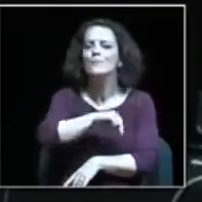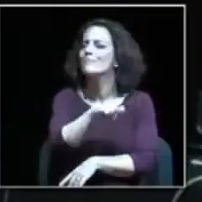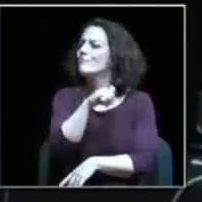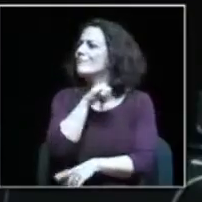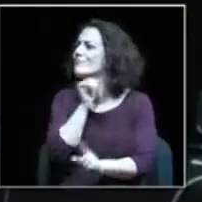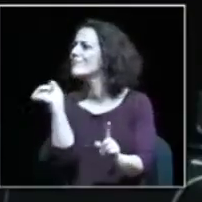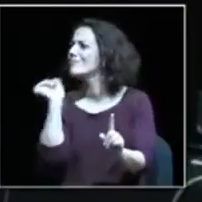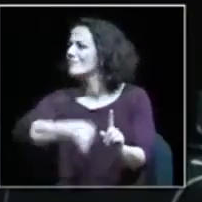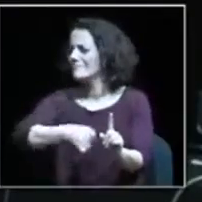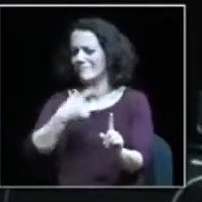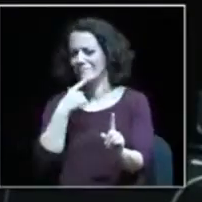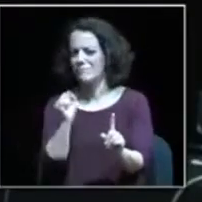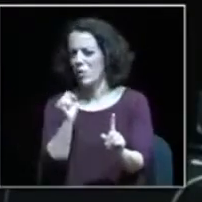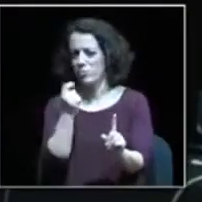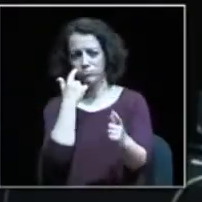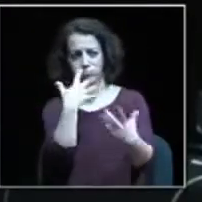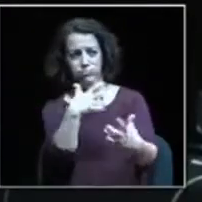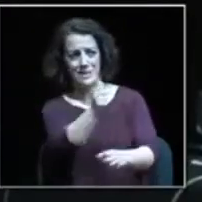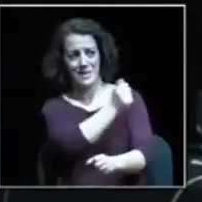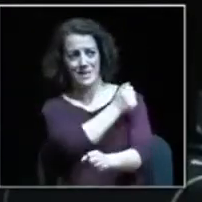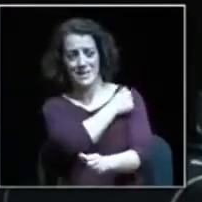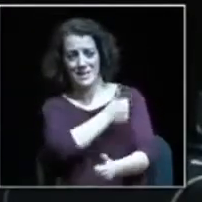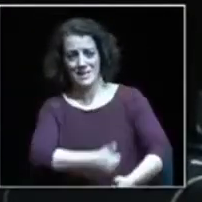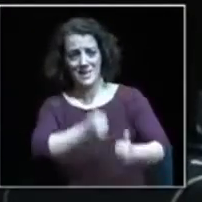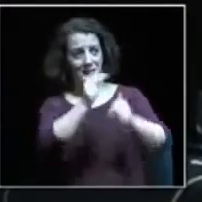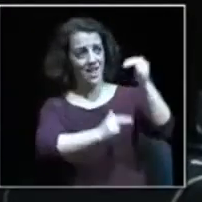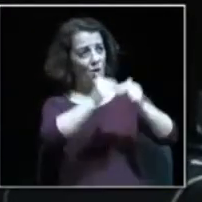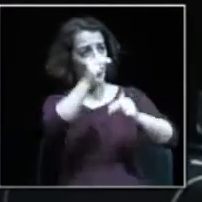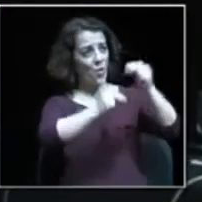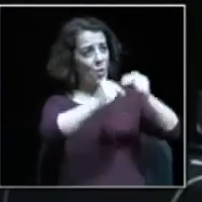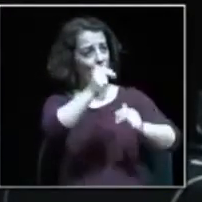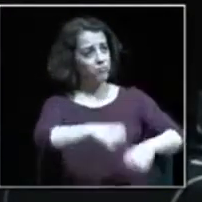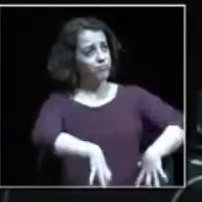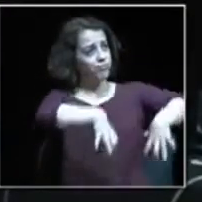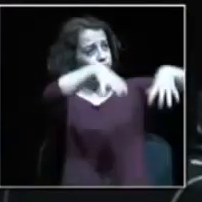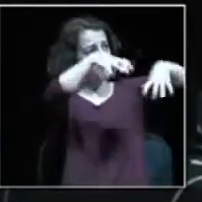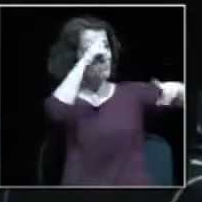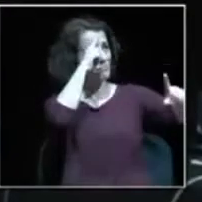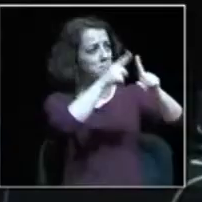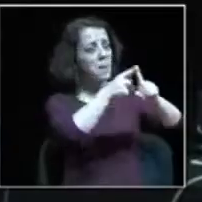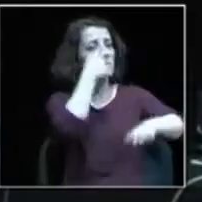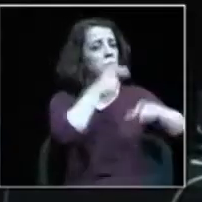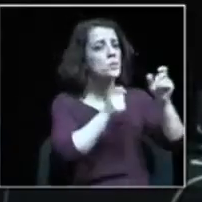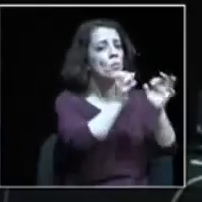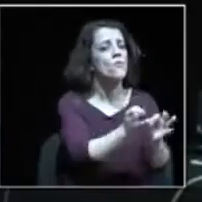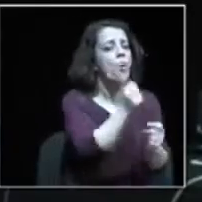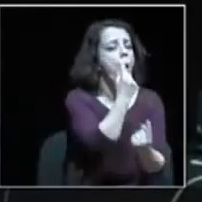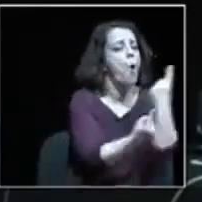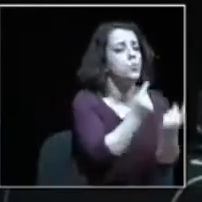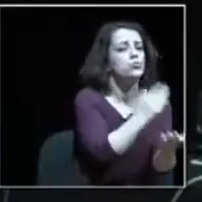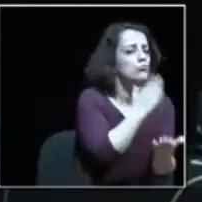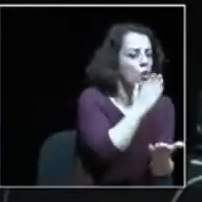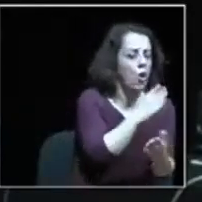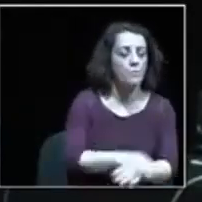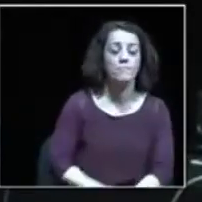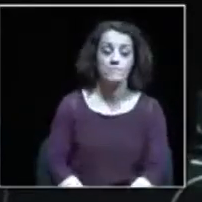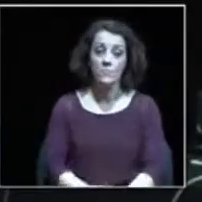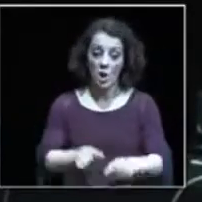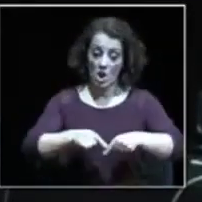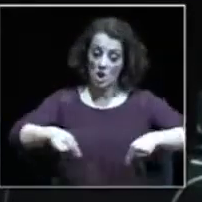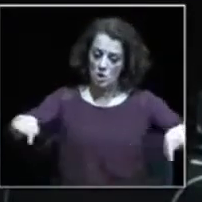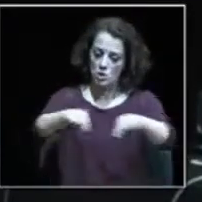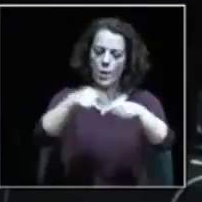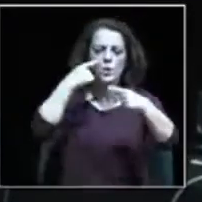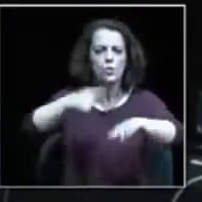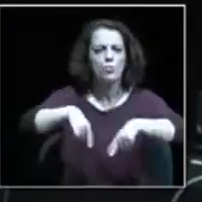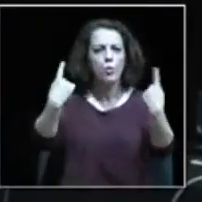facto de estar a construir uma cidade vedada e só para alguns. O Executivo continua a menosprezar o papel do espaço público na definição